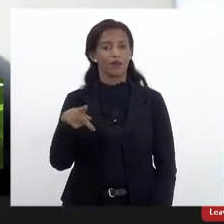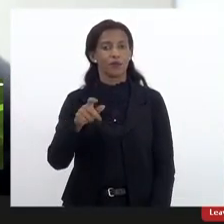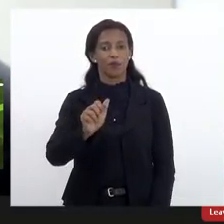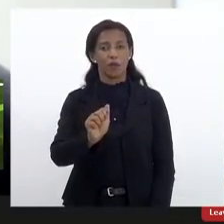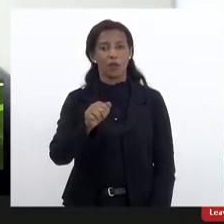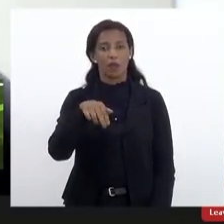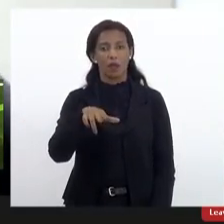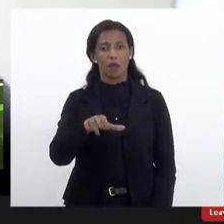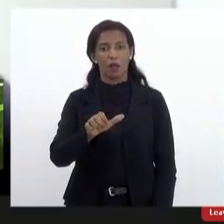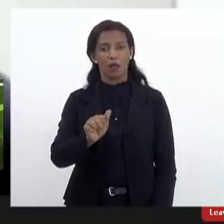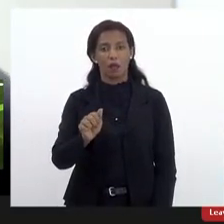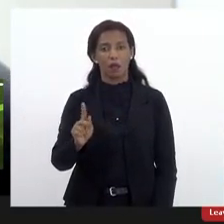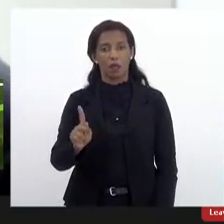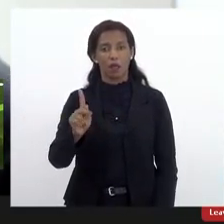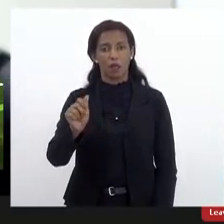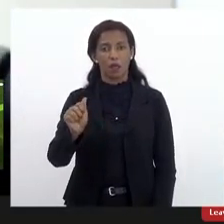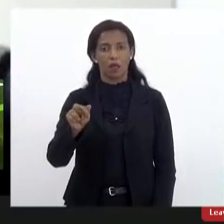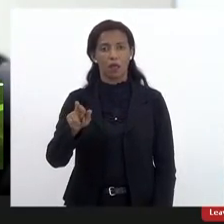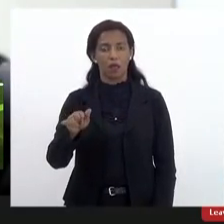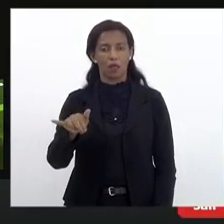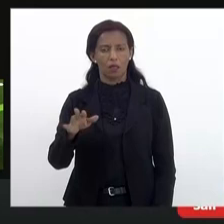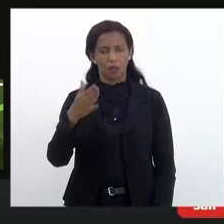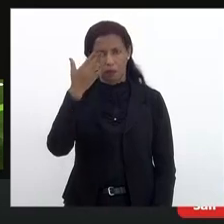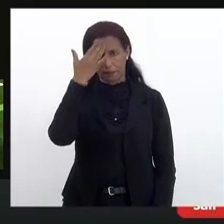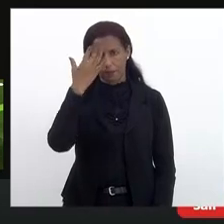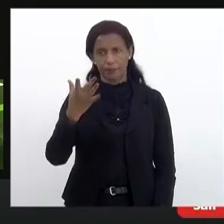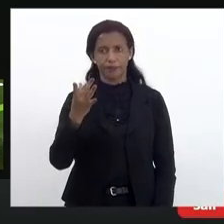da palavra obrigado professora pela presença